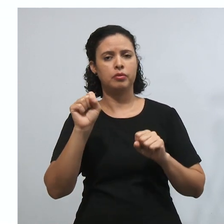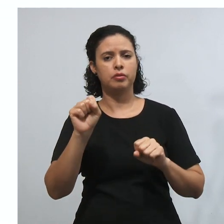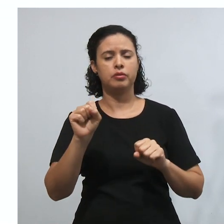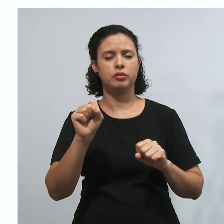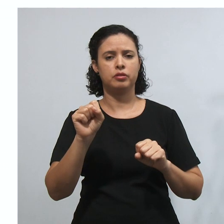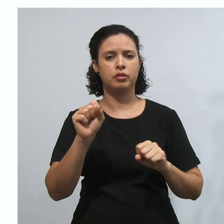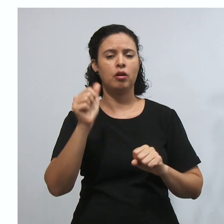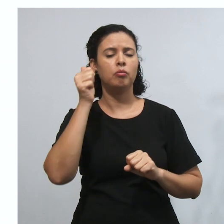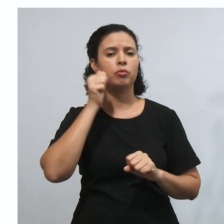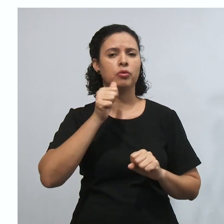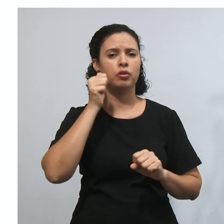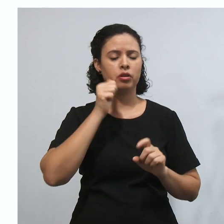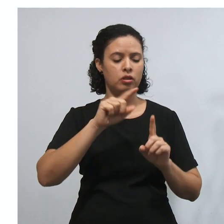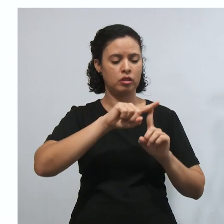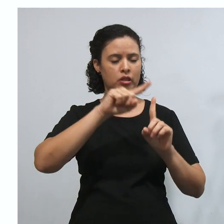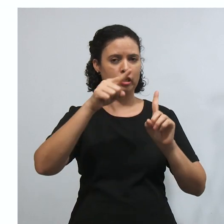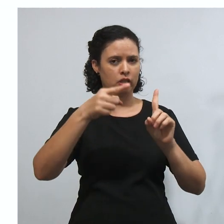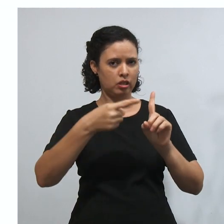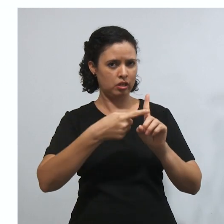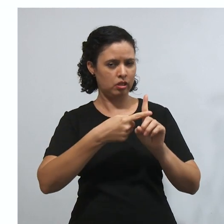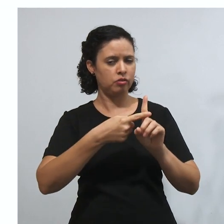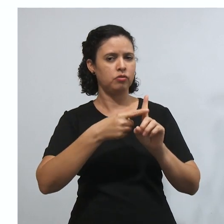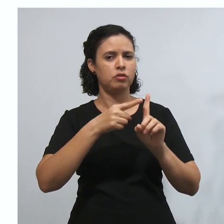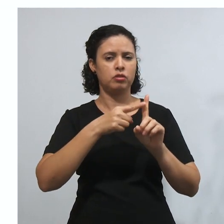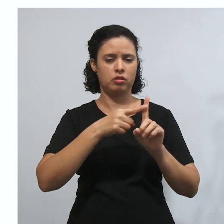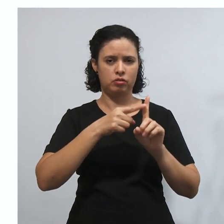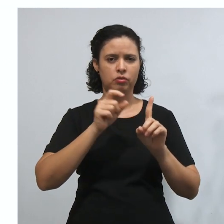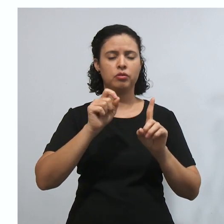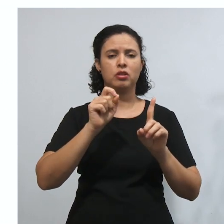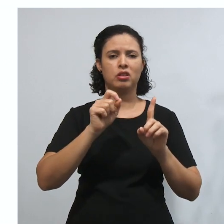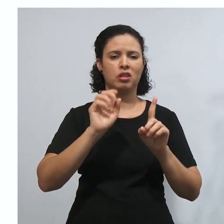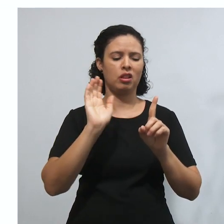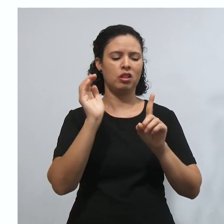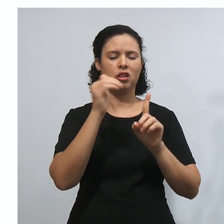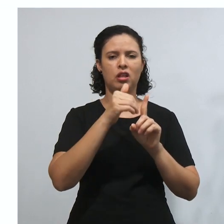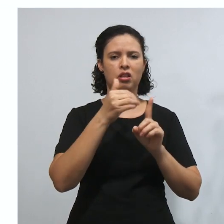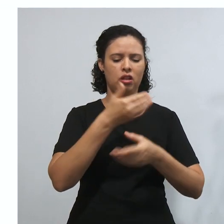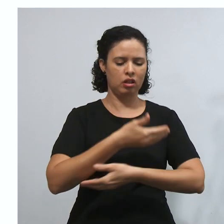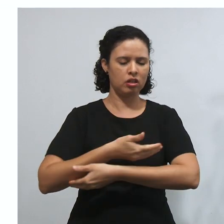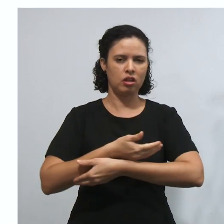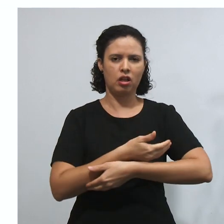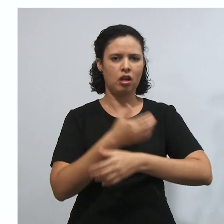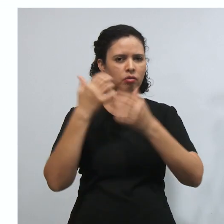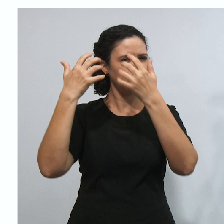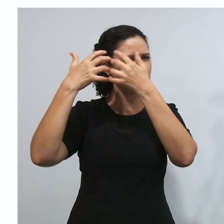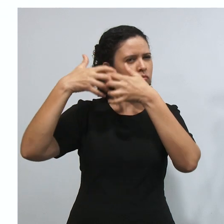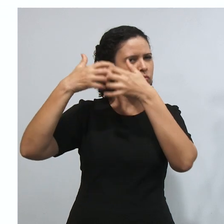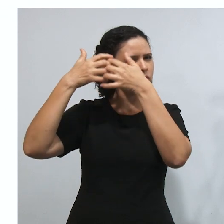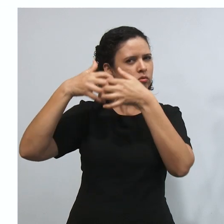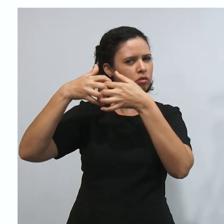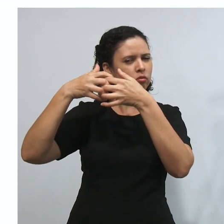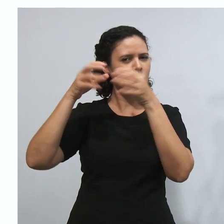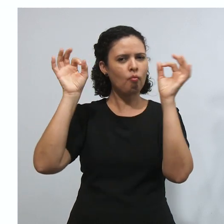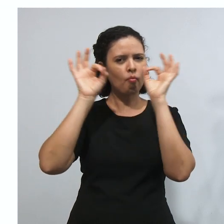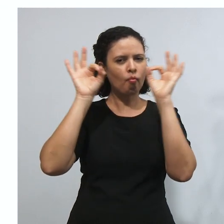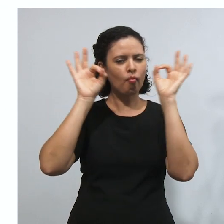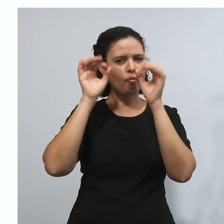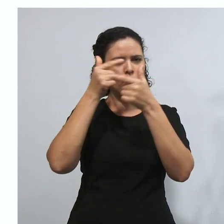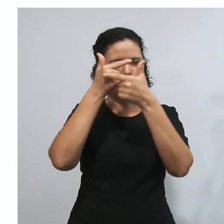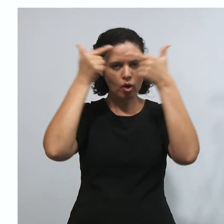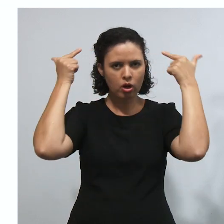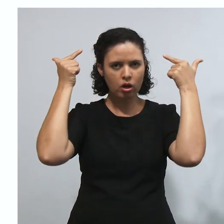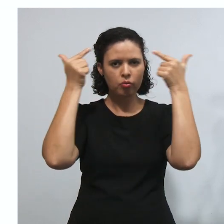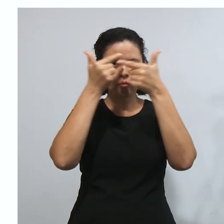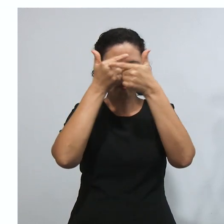a gestante poder praticar o aborto de um feto anencefalo. No caso, eu acho que essa questão foi em ADPF, mas de todo